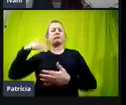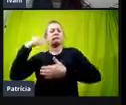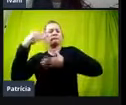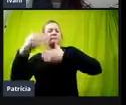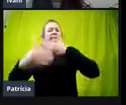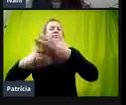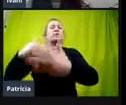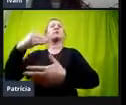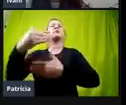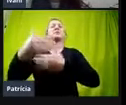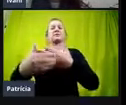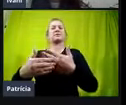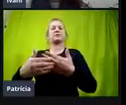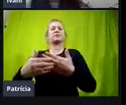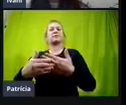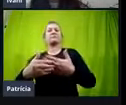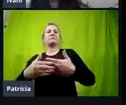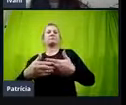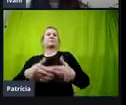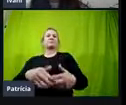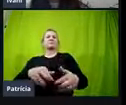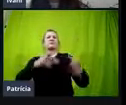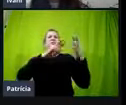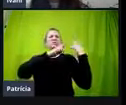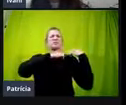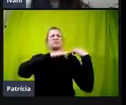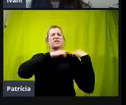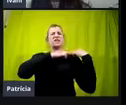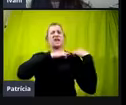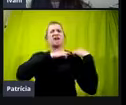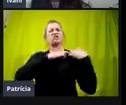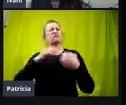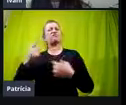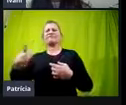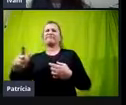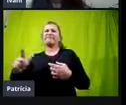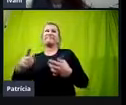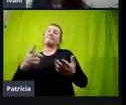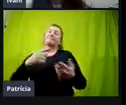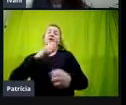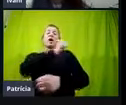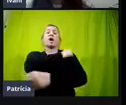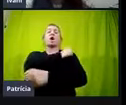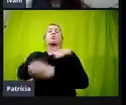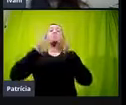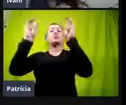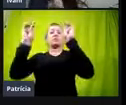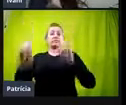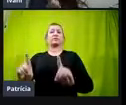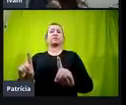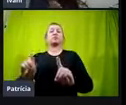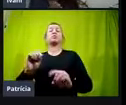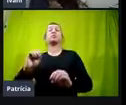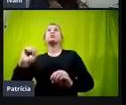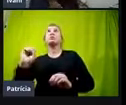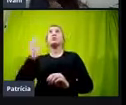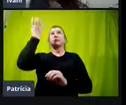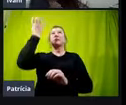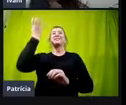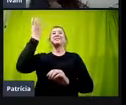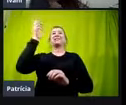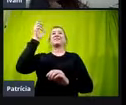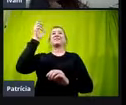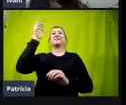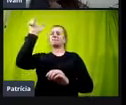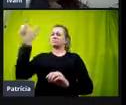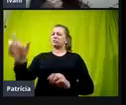desresponsabilização daquele aluno com deficiência. E, e quando isso acontecer, as pessoas vão tomar para si